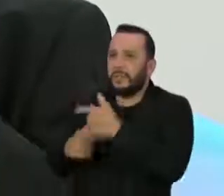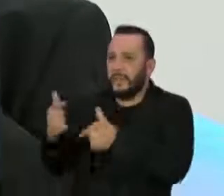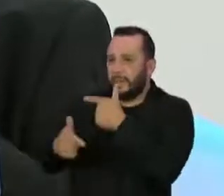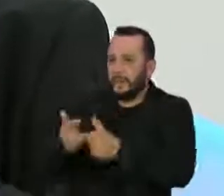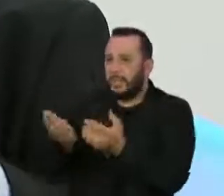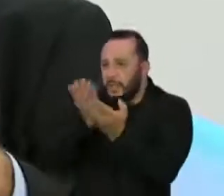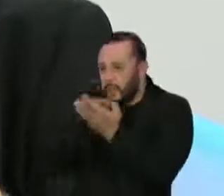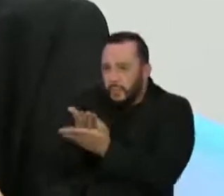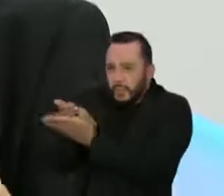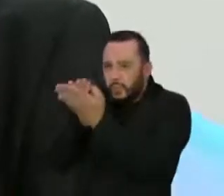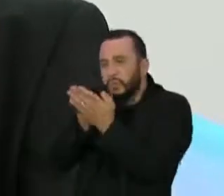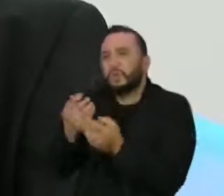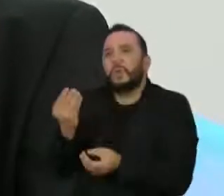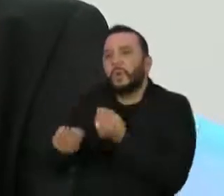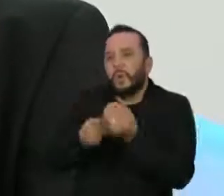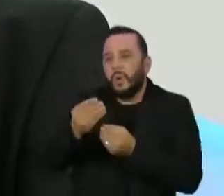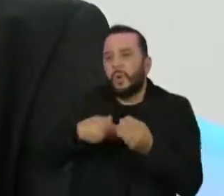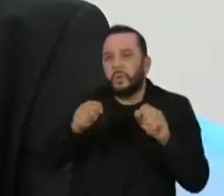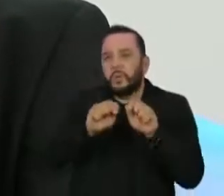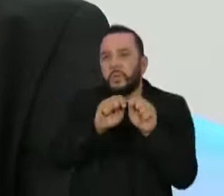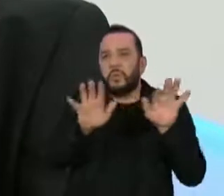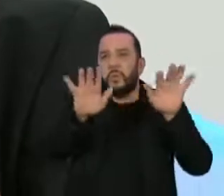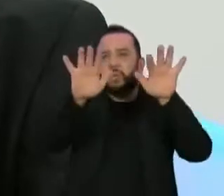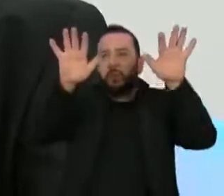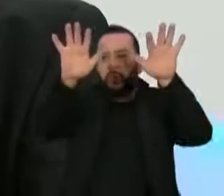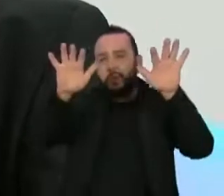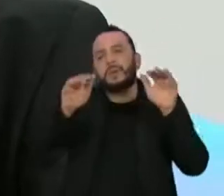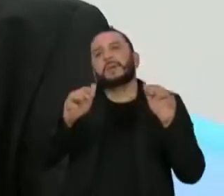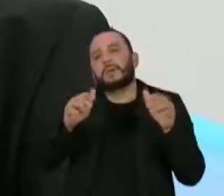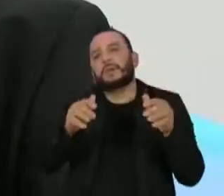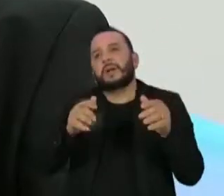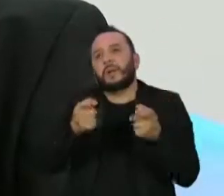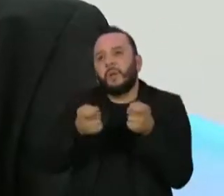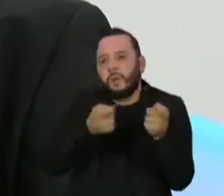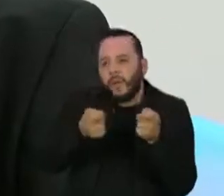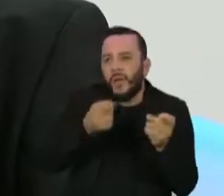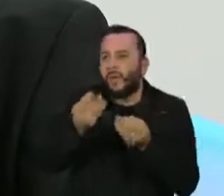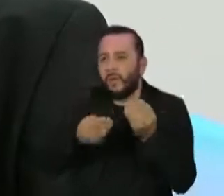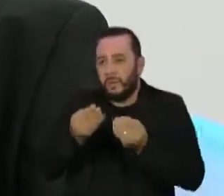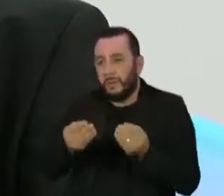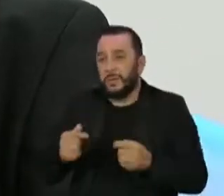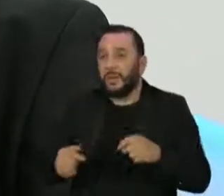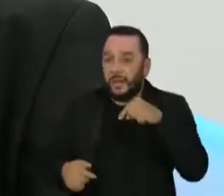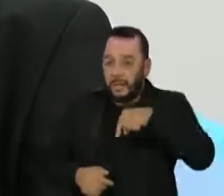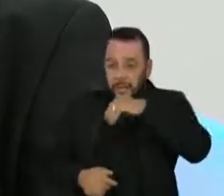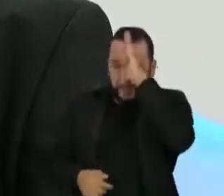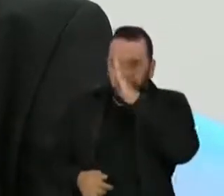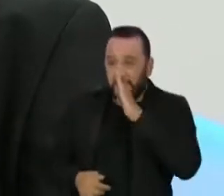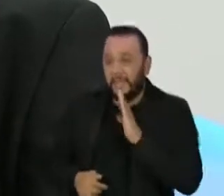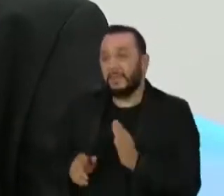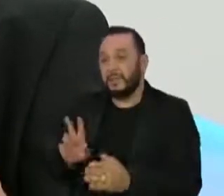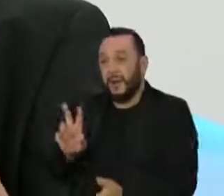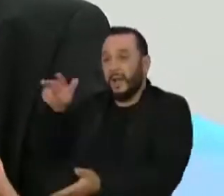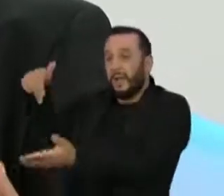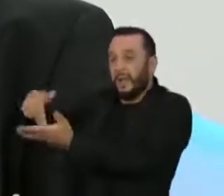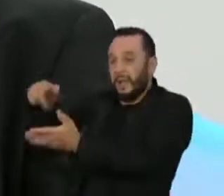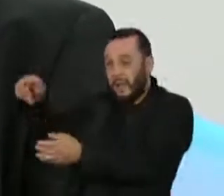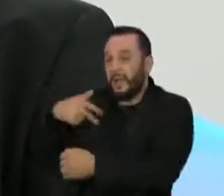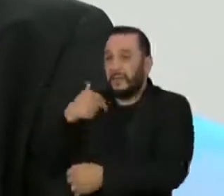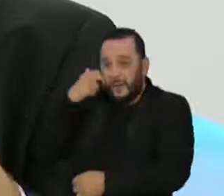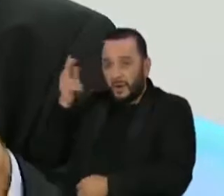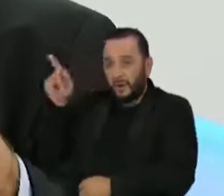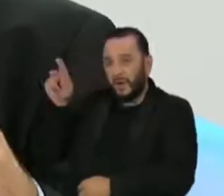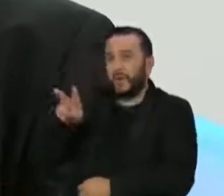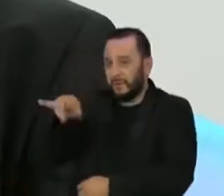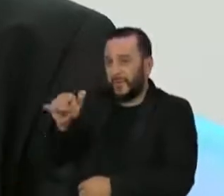O Brasil vai chegar na COP devendo, nós vamos chegar lá para dar resposta. E pela primeira